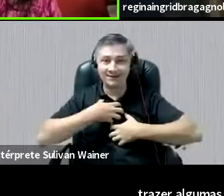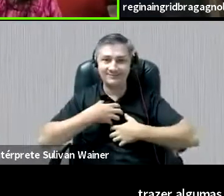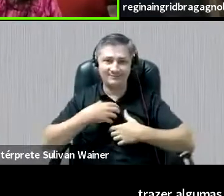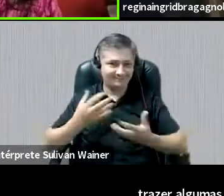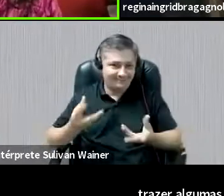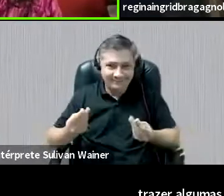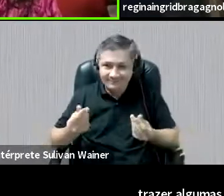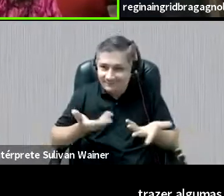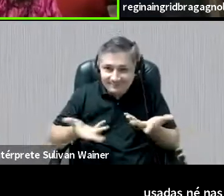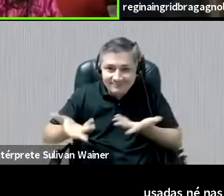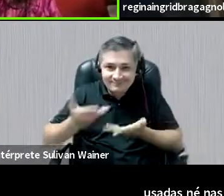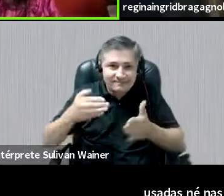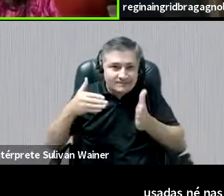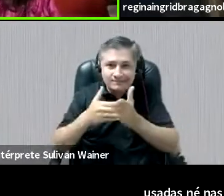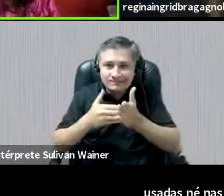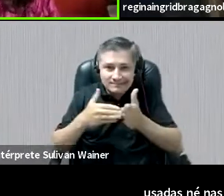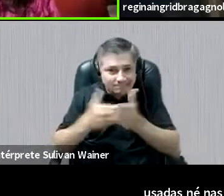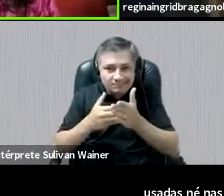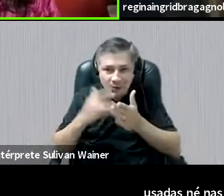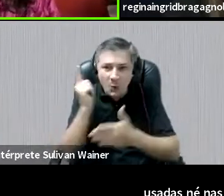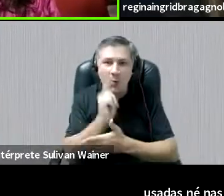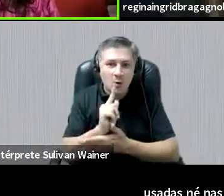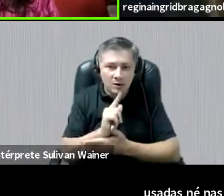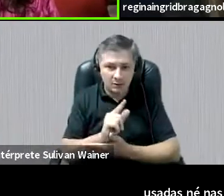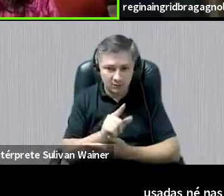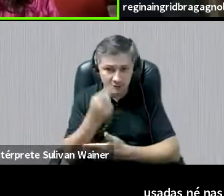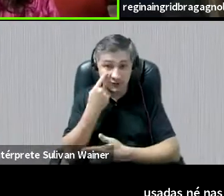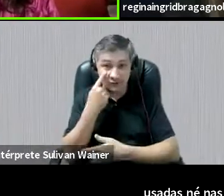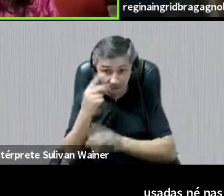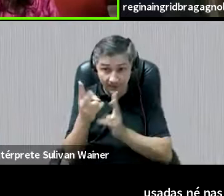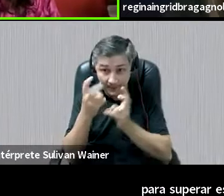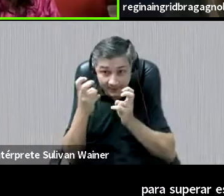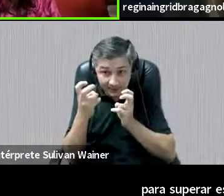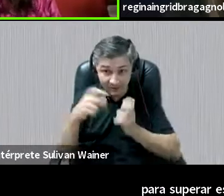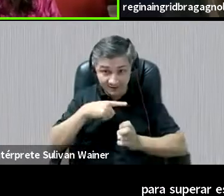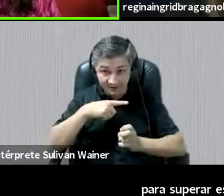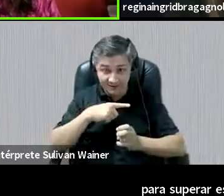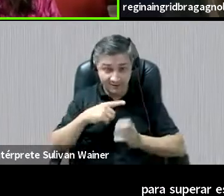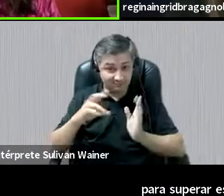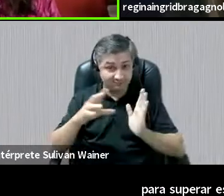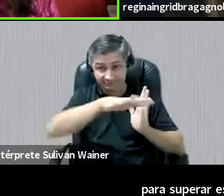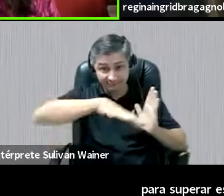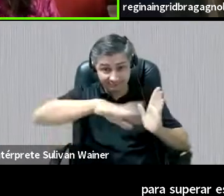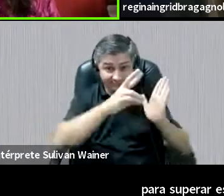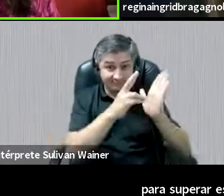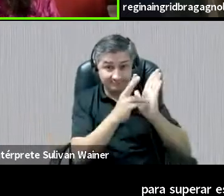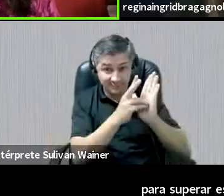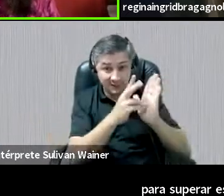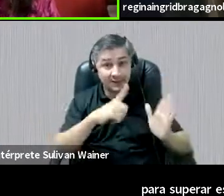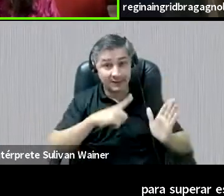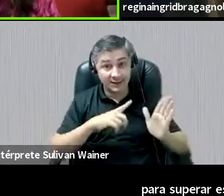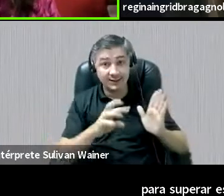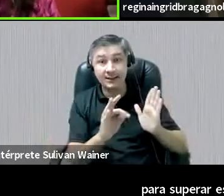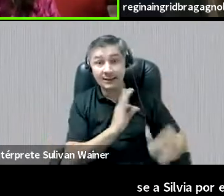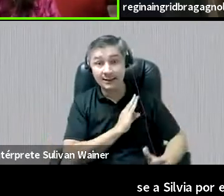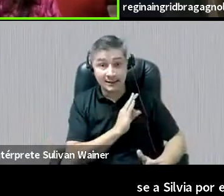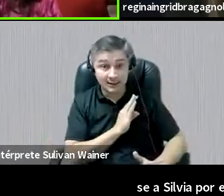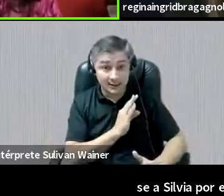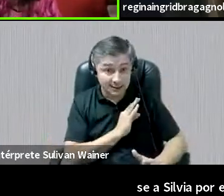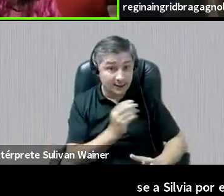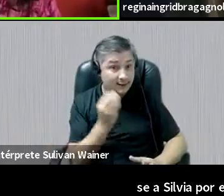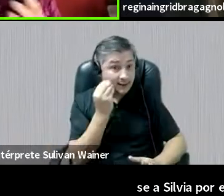né? E se a Silvia, por exemplo, viu que entre os indígenas eles têm técnicas também de manter,